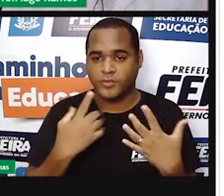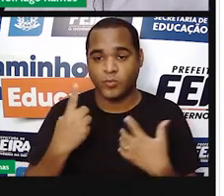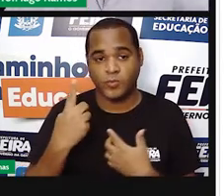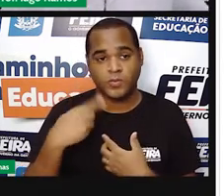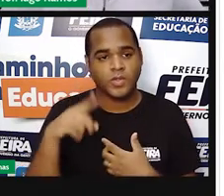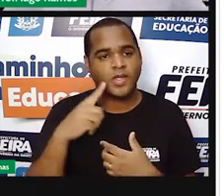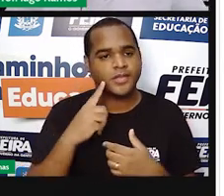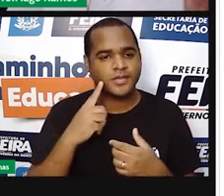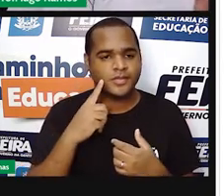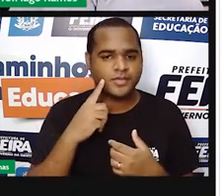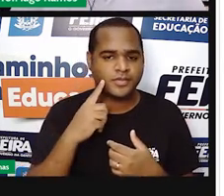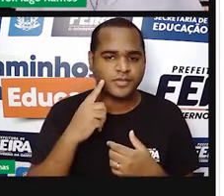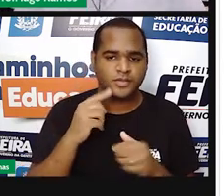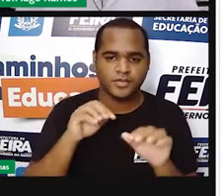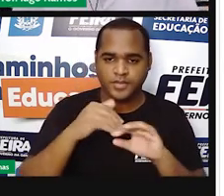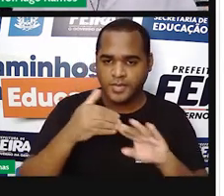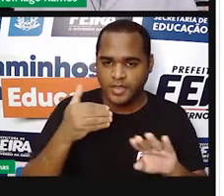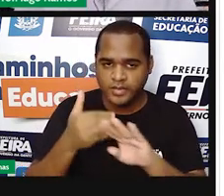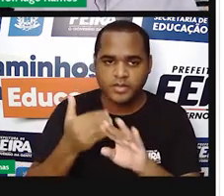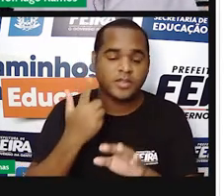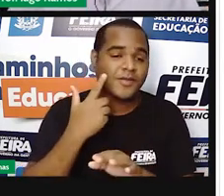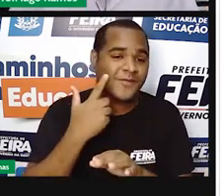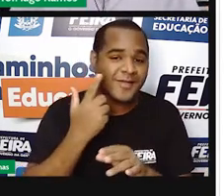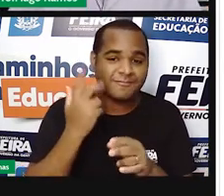normal, acontece e a gente corrige.